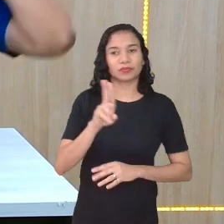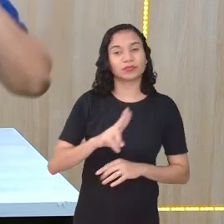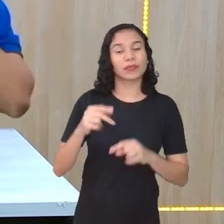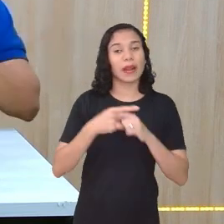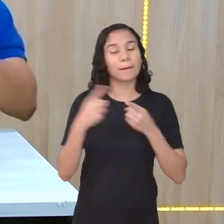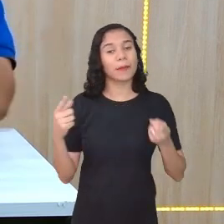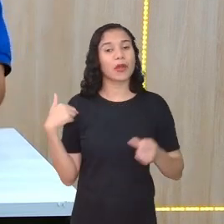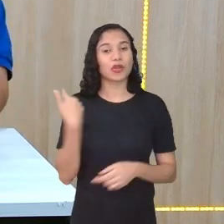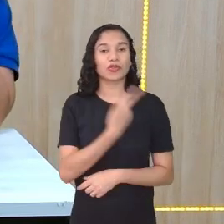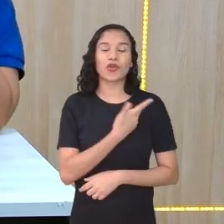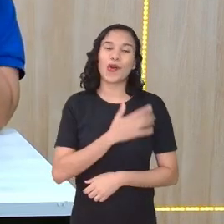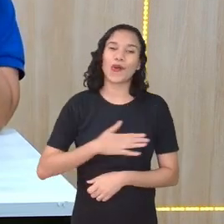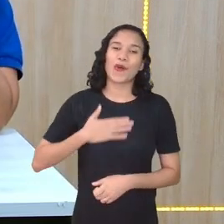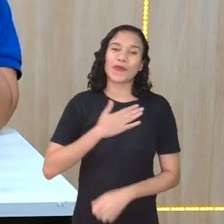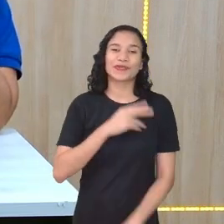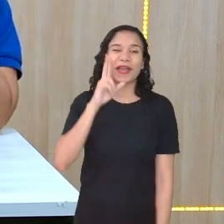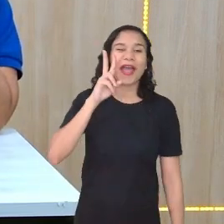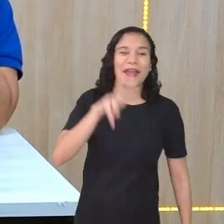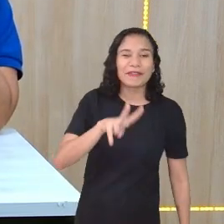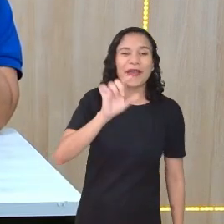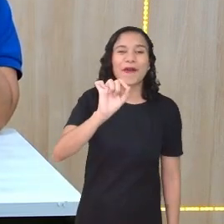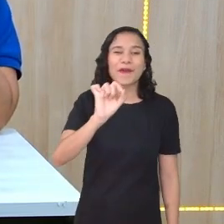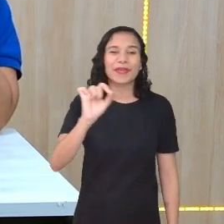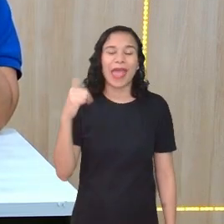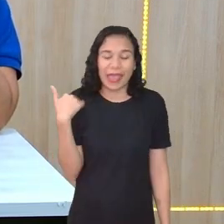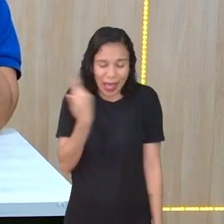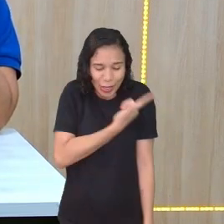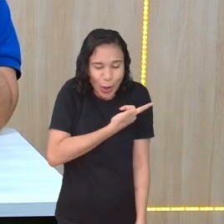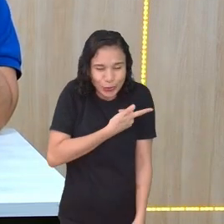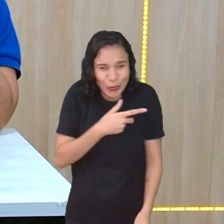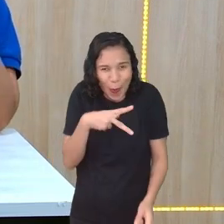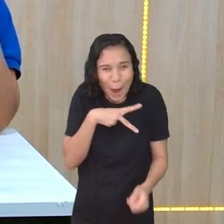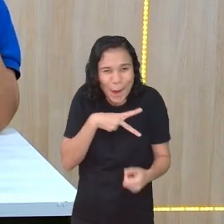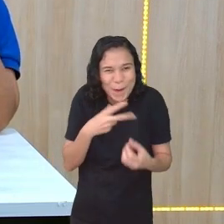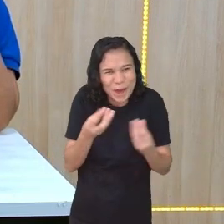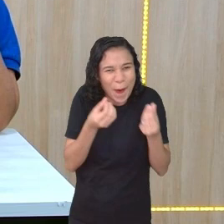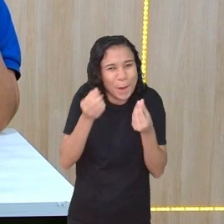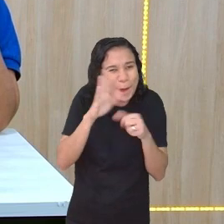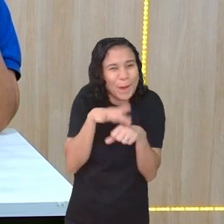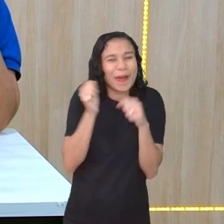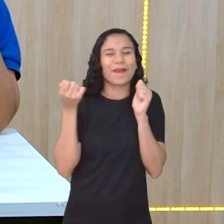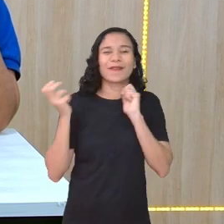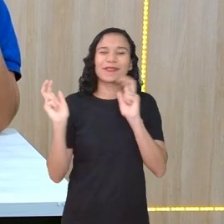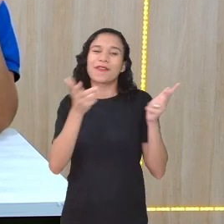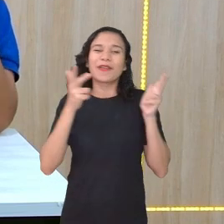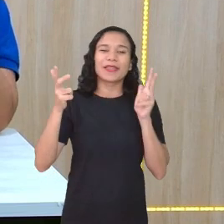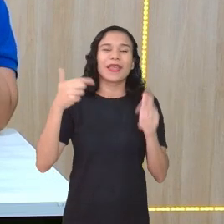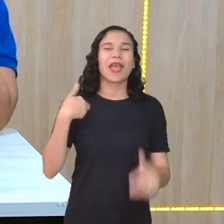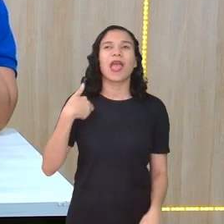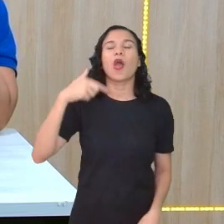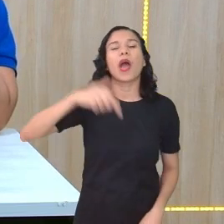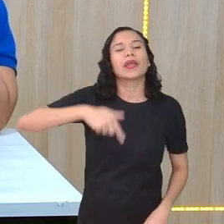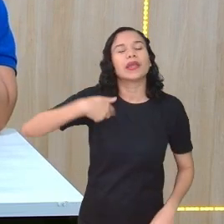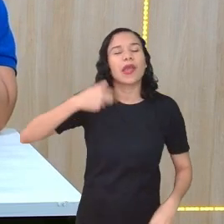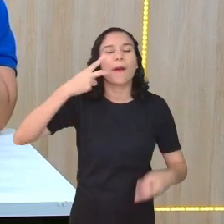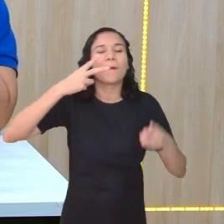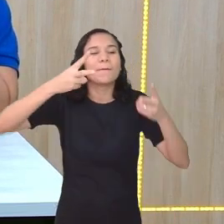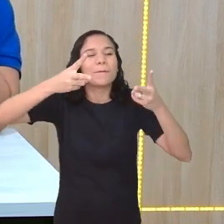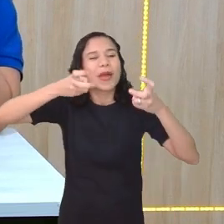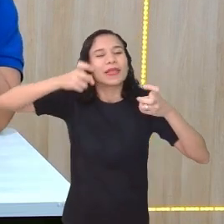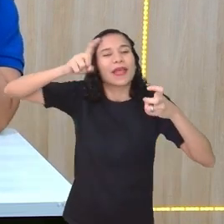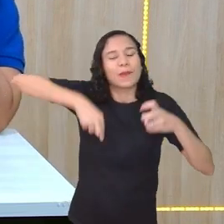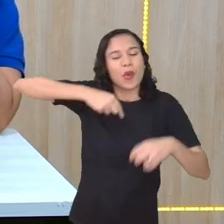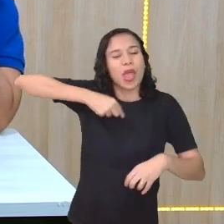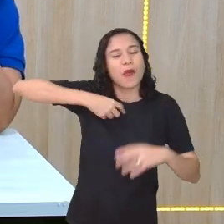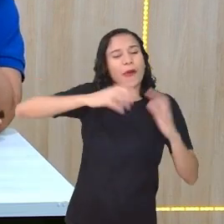Embora o que a gente mais gosta de assistir seja justamente aquilo que é só nosso, né? Isso. Que é o mais divertido. O que é que eu estou aqui e eu reconheço por ser de